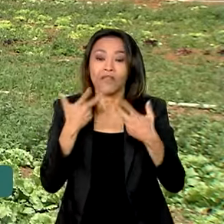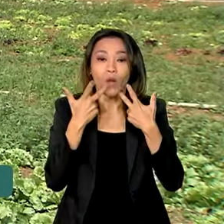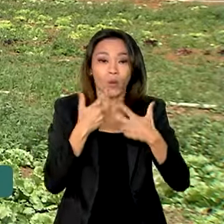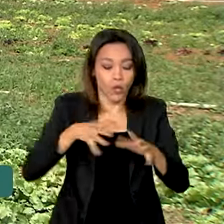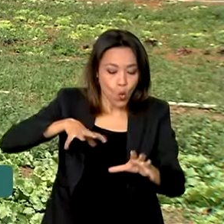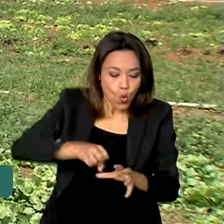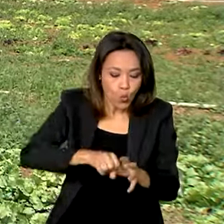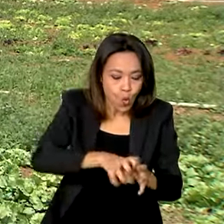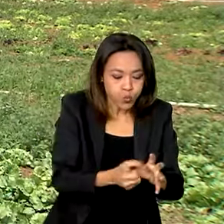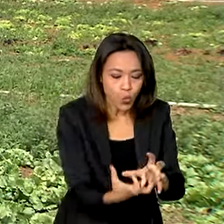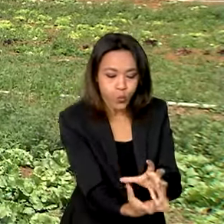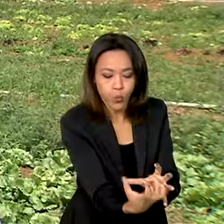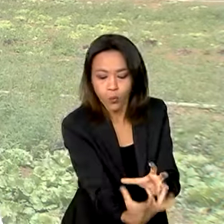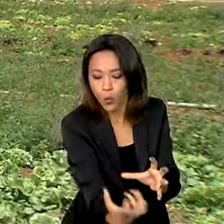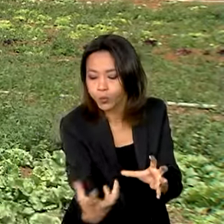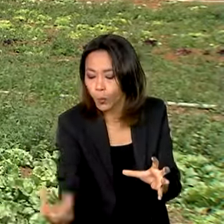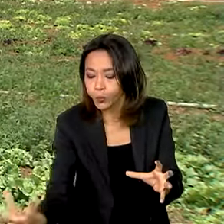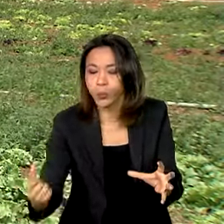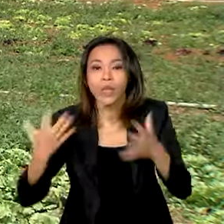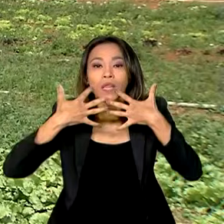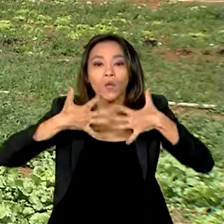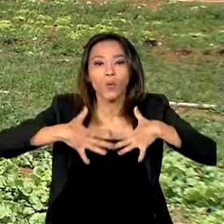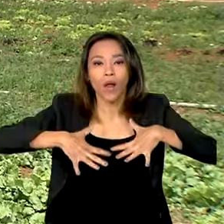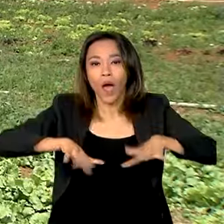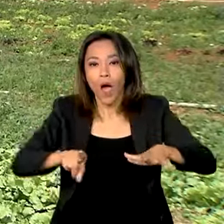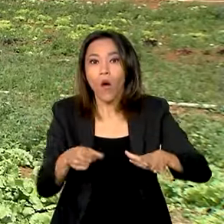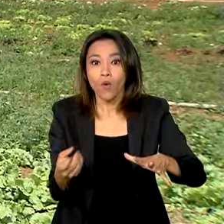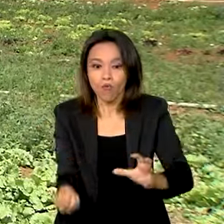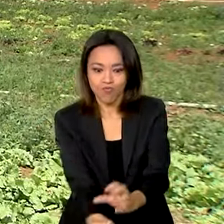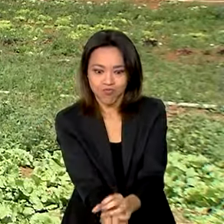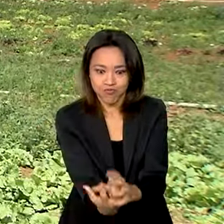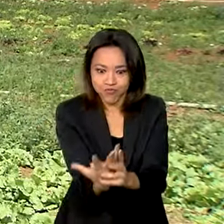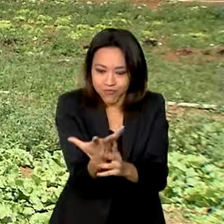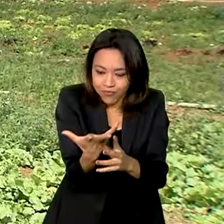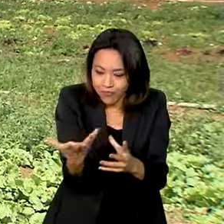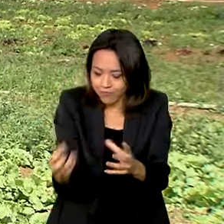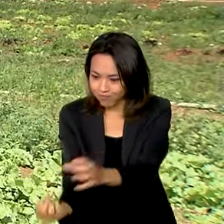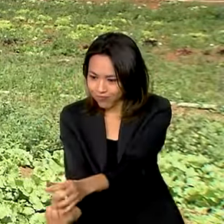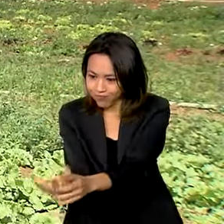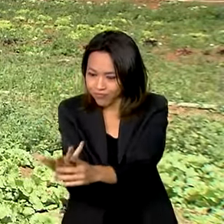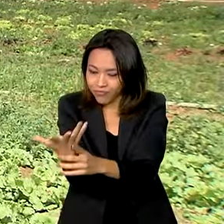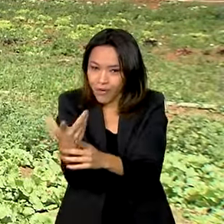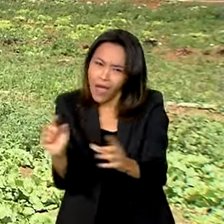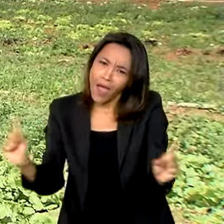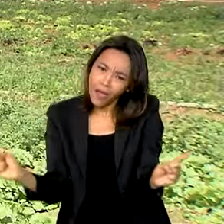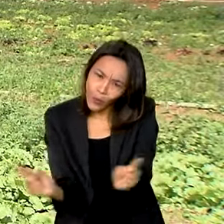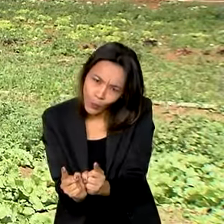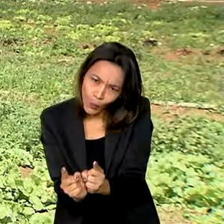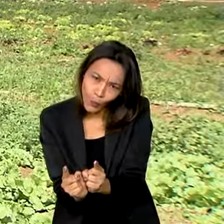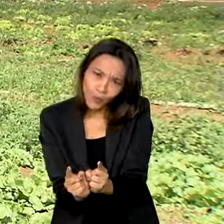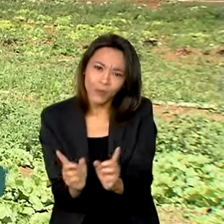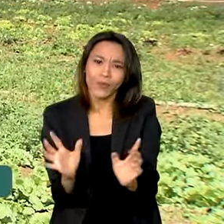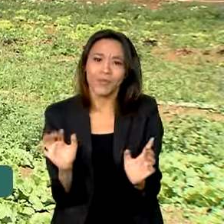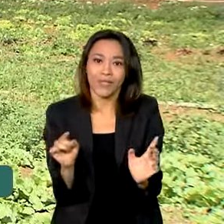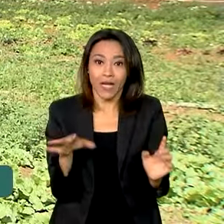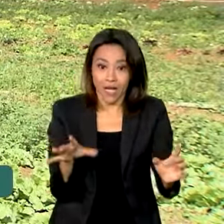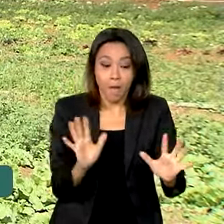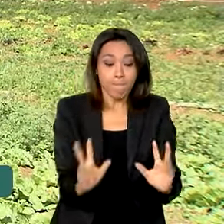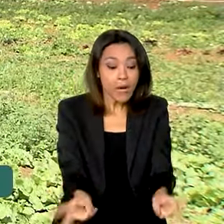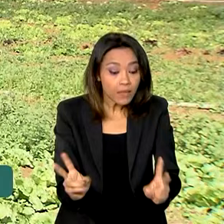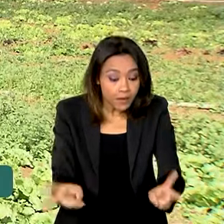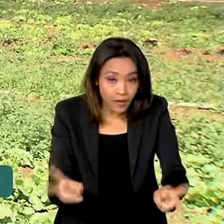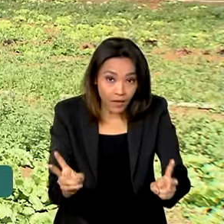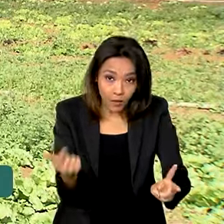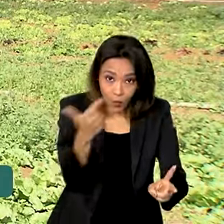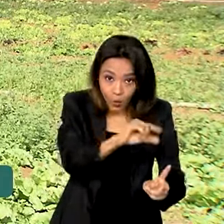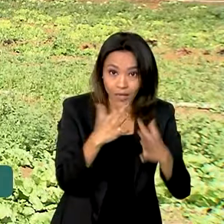degrada mais o solo, ele potencializa, mas o efeito dele é curto e o biológico não, ele mantém o solo e é